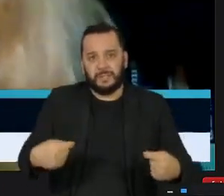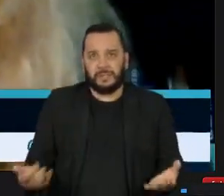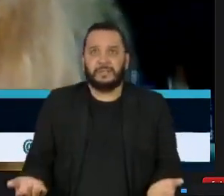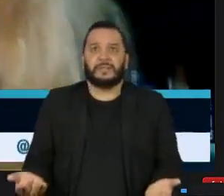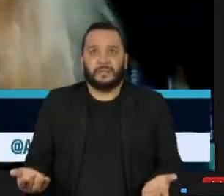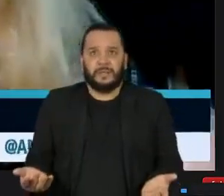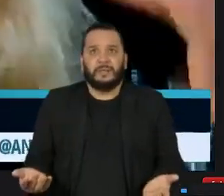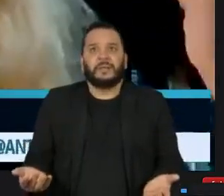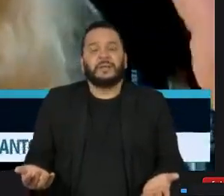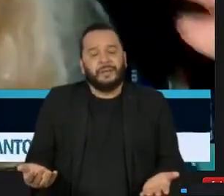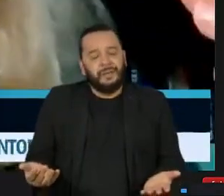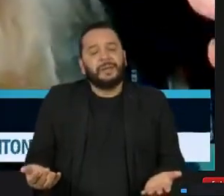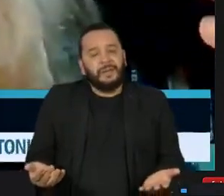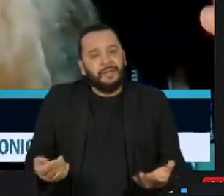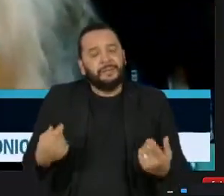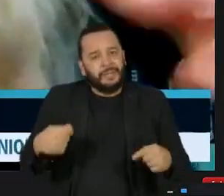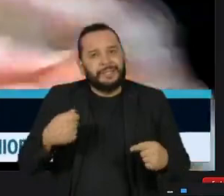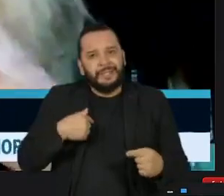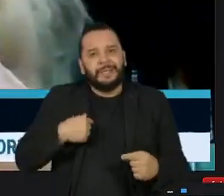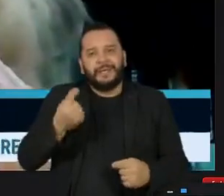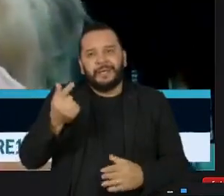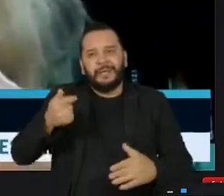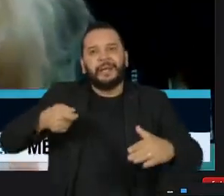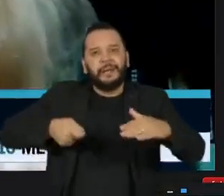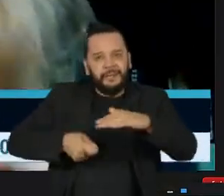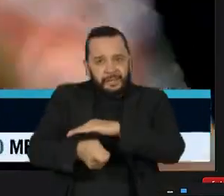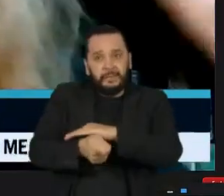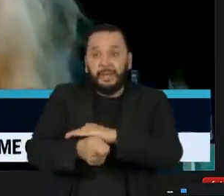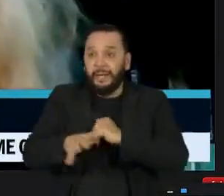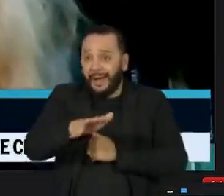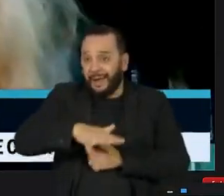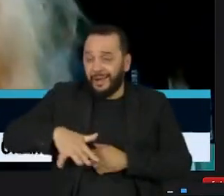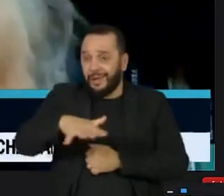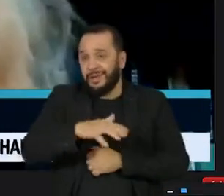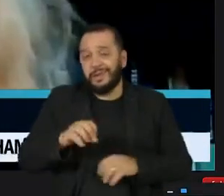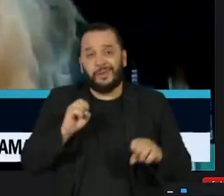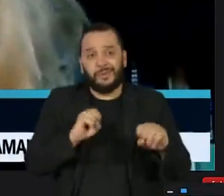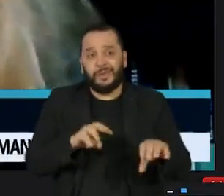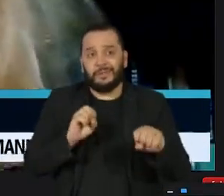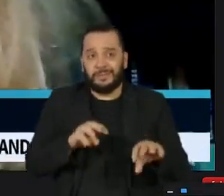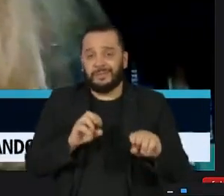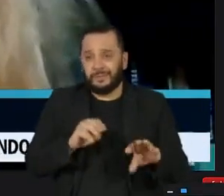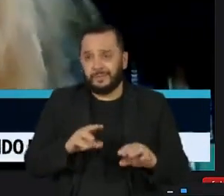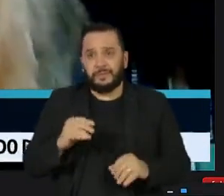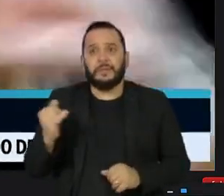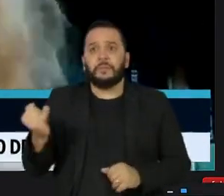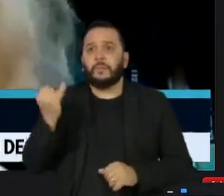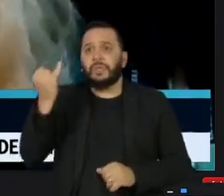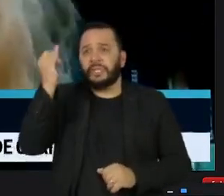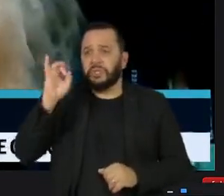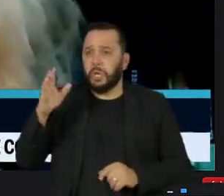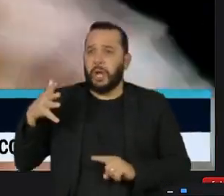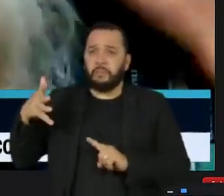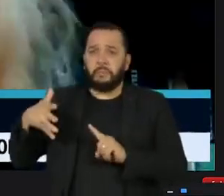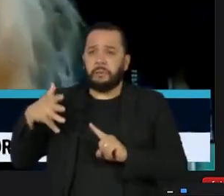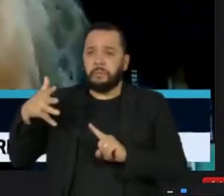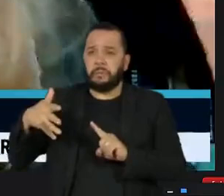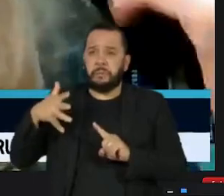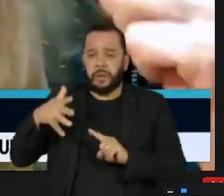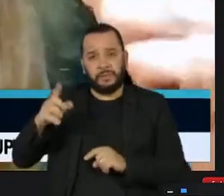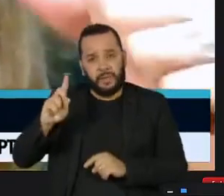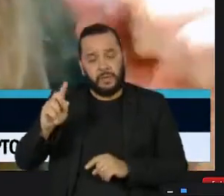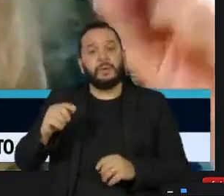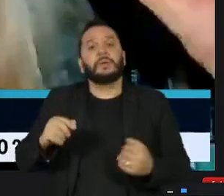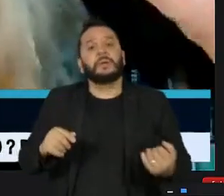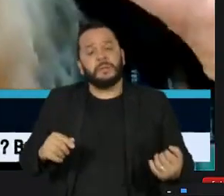demanda recursos. A educação não pode ser importante só no discurso, ela tem que ser